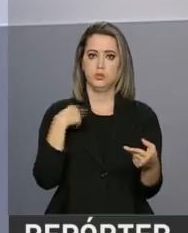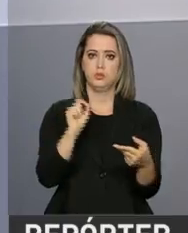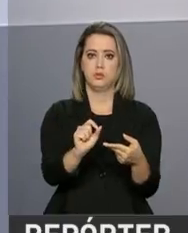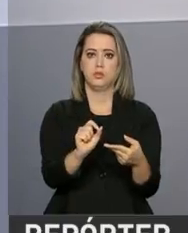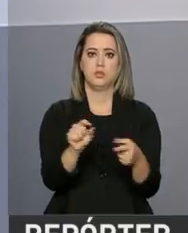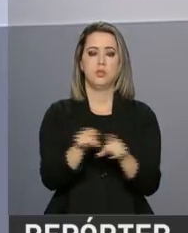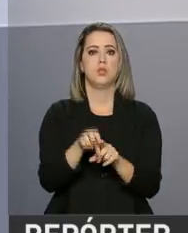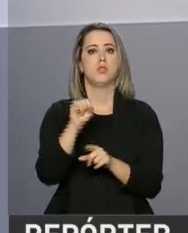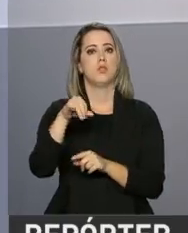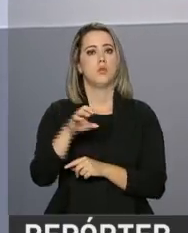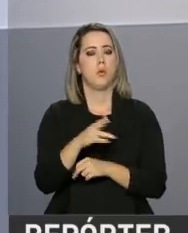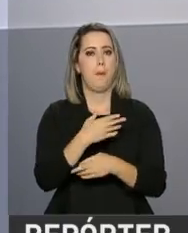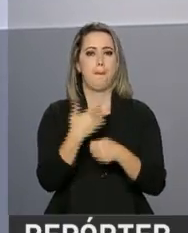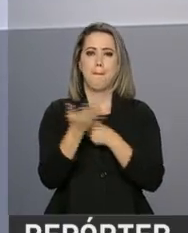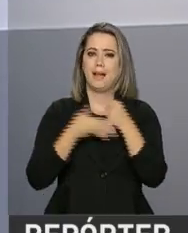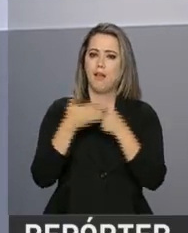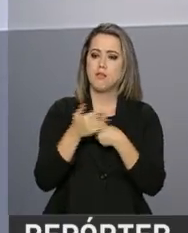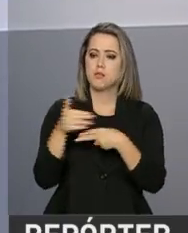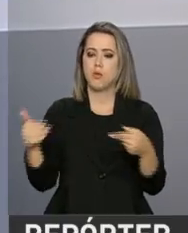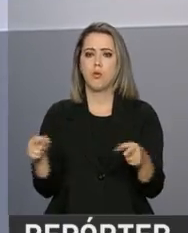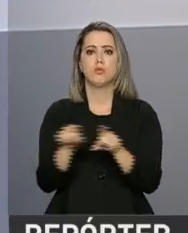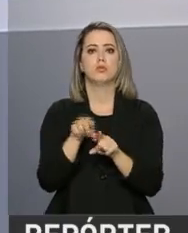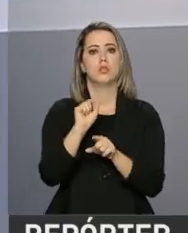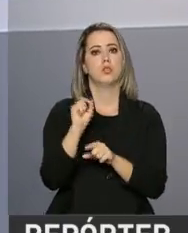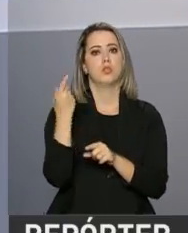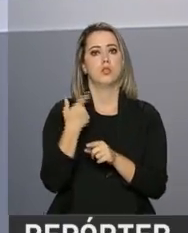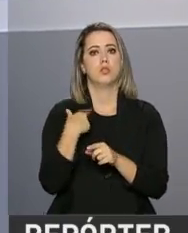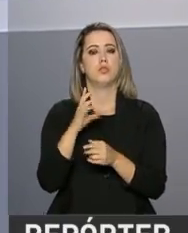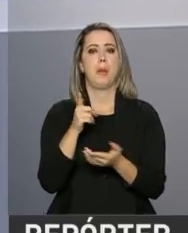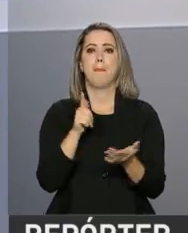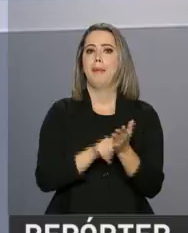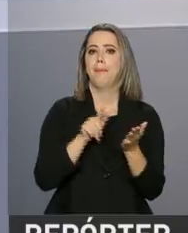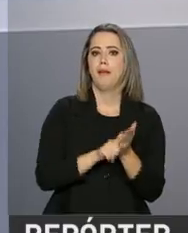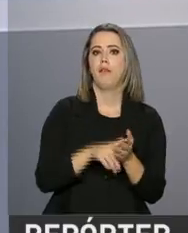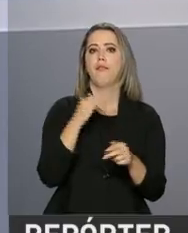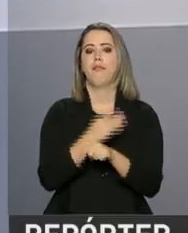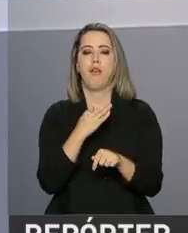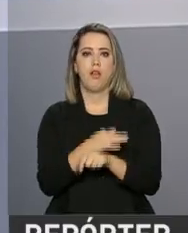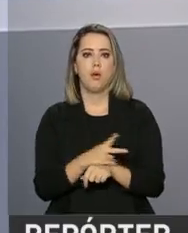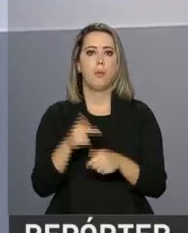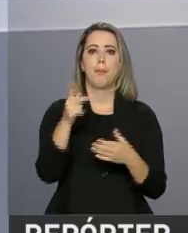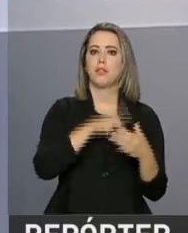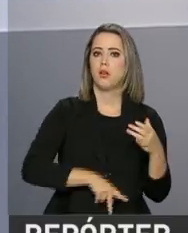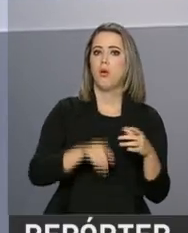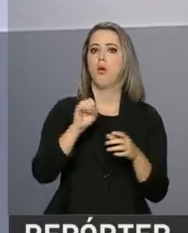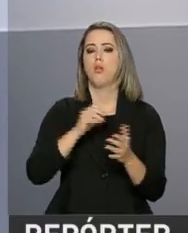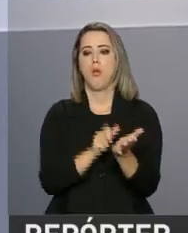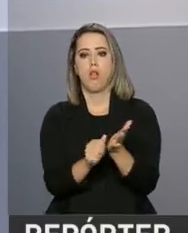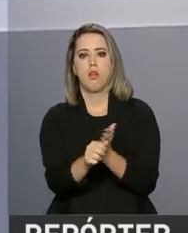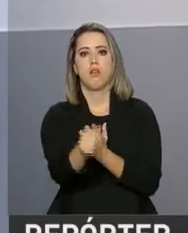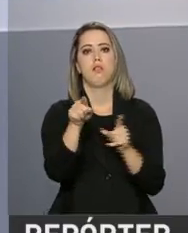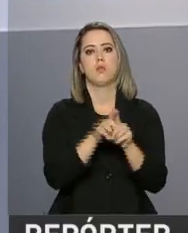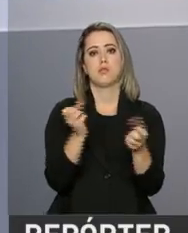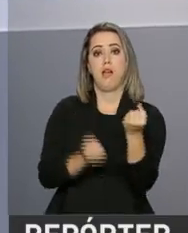-manufaturados, básicos e manufaturados. Ou seja, celulose, ferro, petróleo, soja em grão, carros e